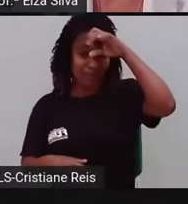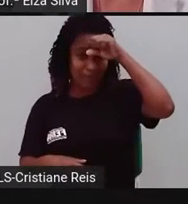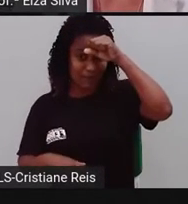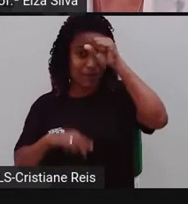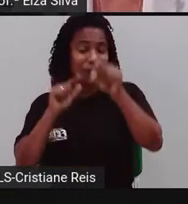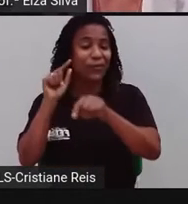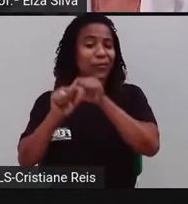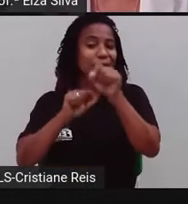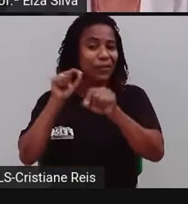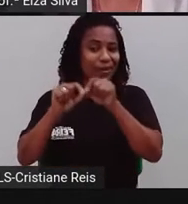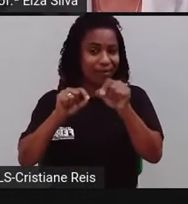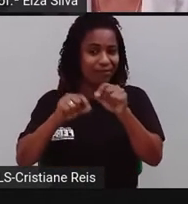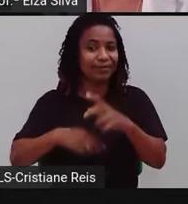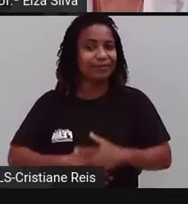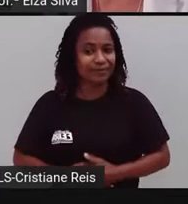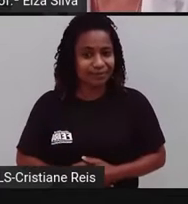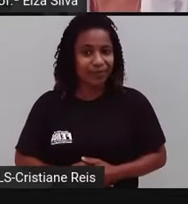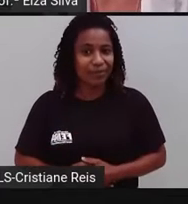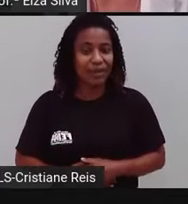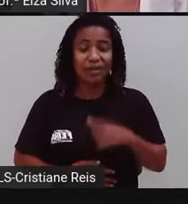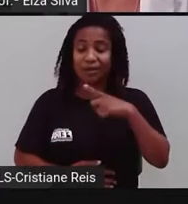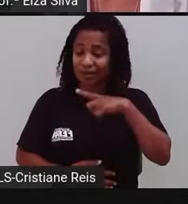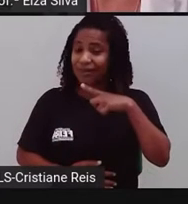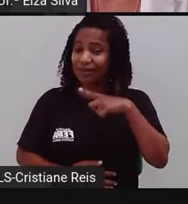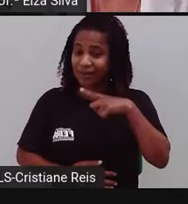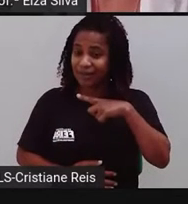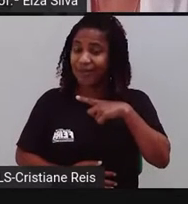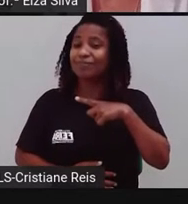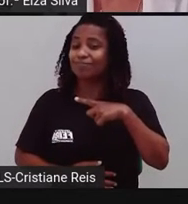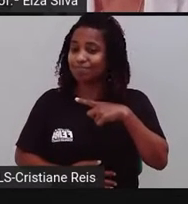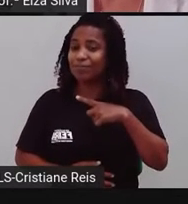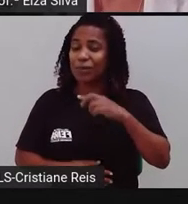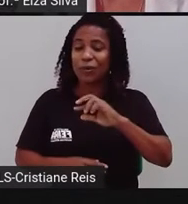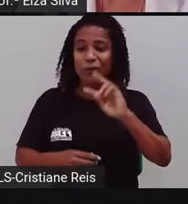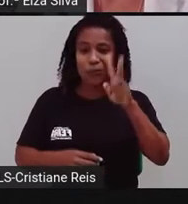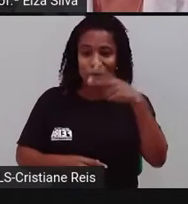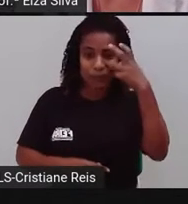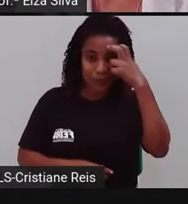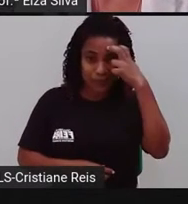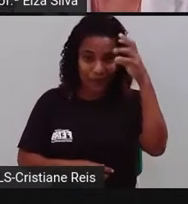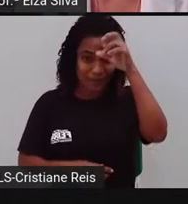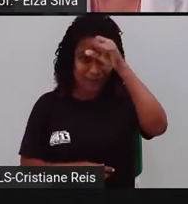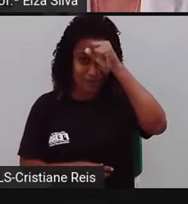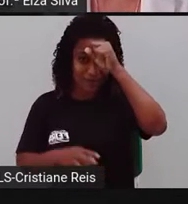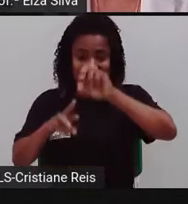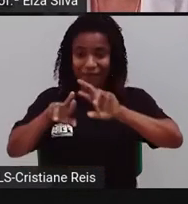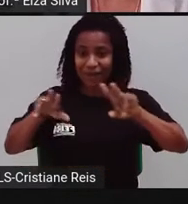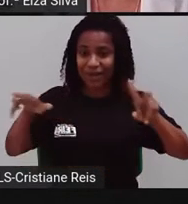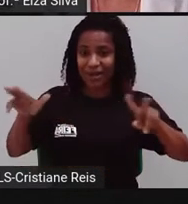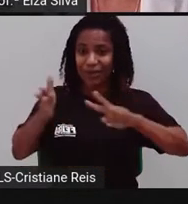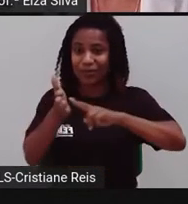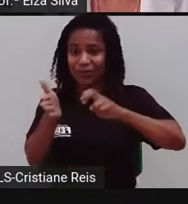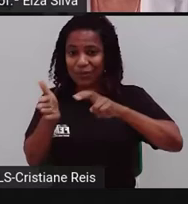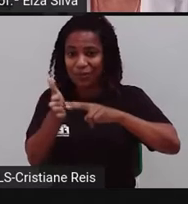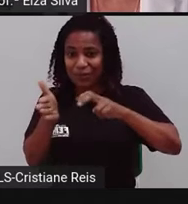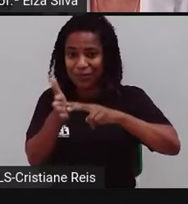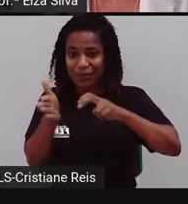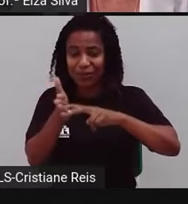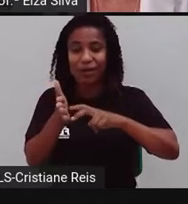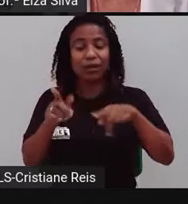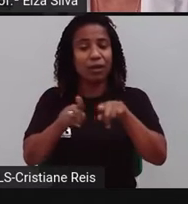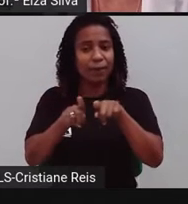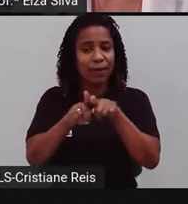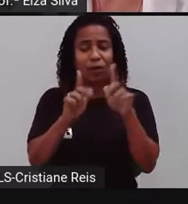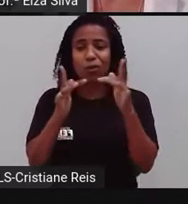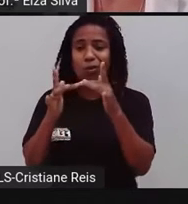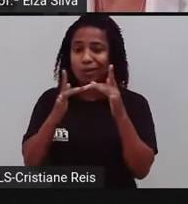cultural, ampliar, né? Mais ainda esse repertório que nós construímos ao longo do ano, através do contato com manifestações